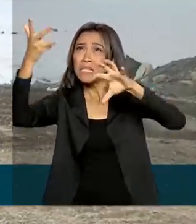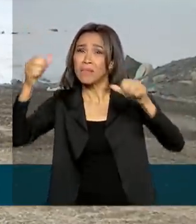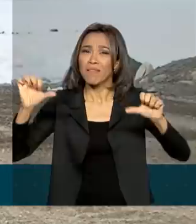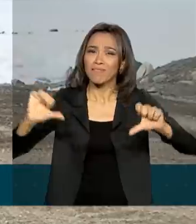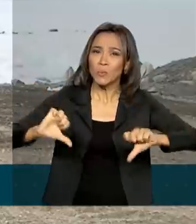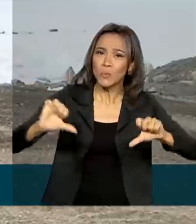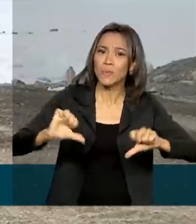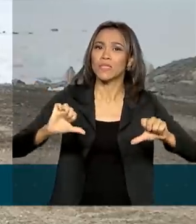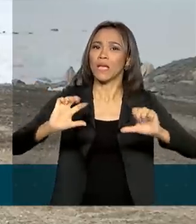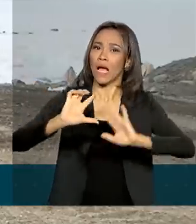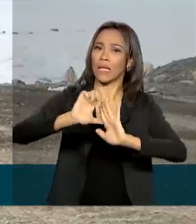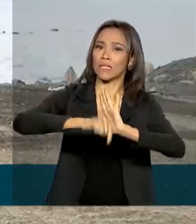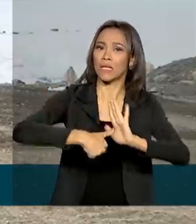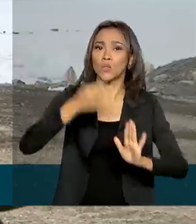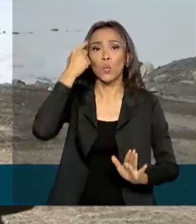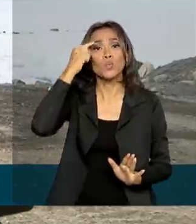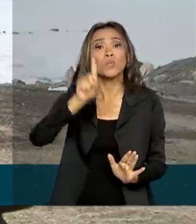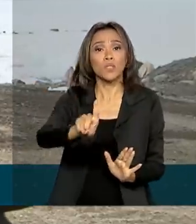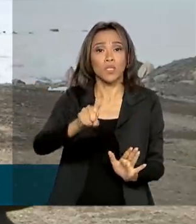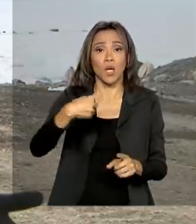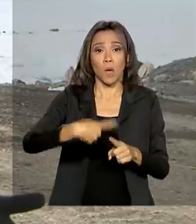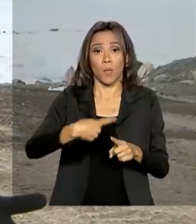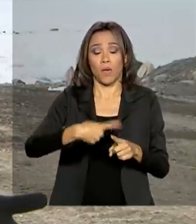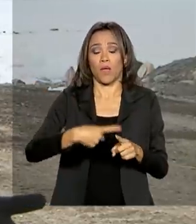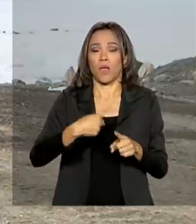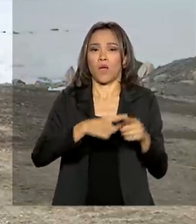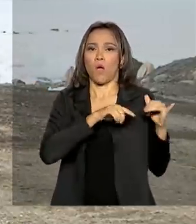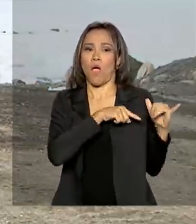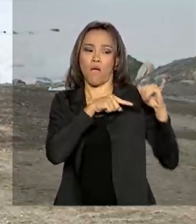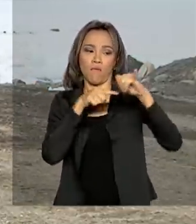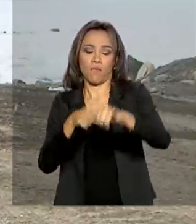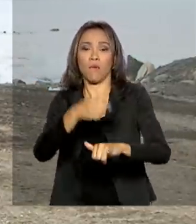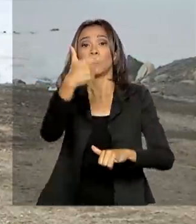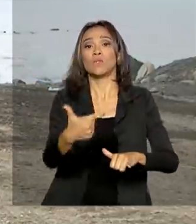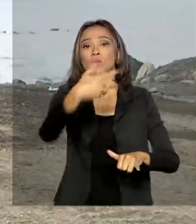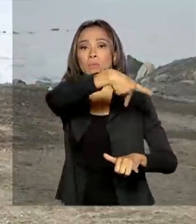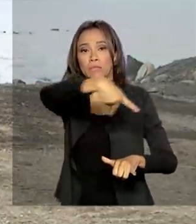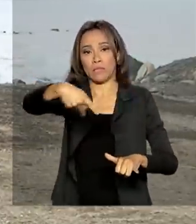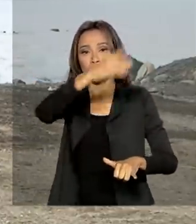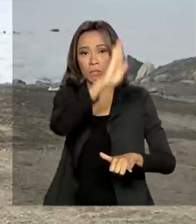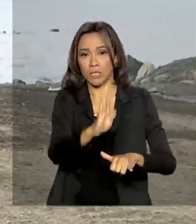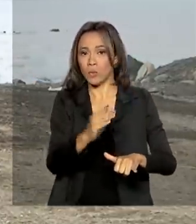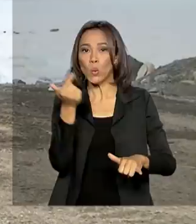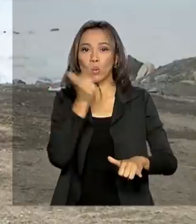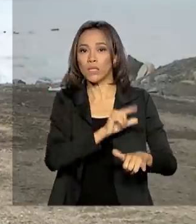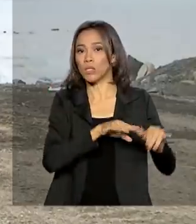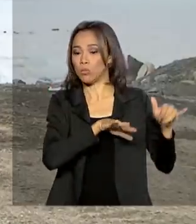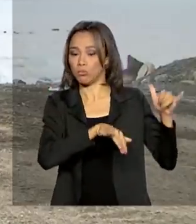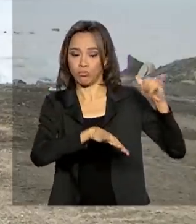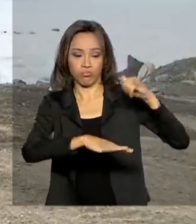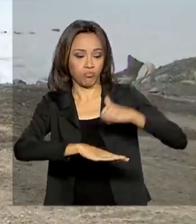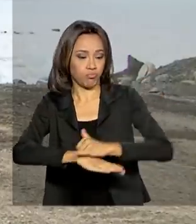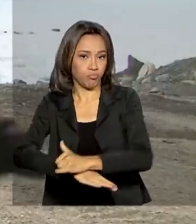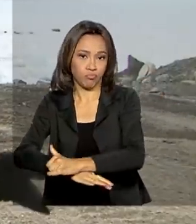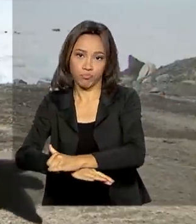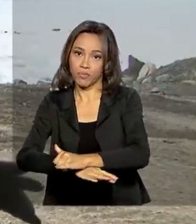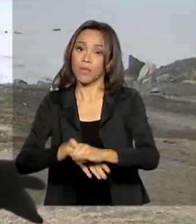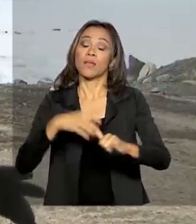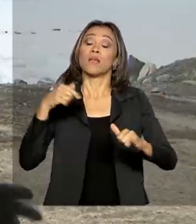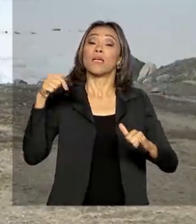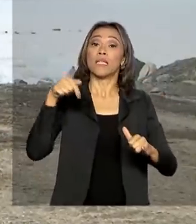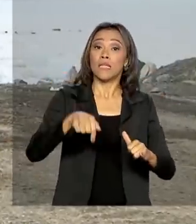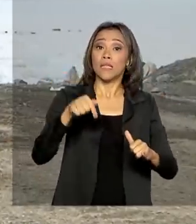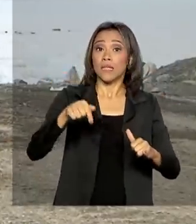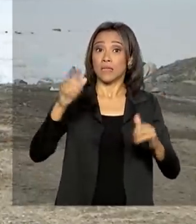Ferraz atrasou um dia, porque o avião do vice-presidente da República não conseguiu pousar no continente gelado. Durante a cerimônia,